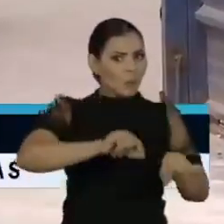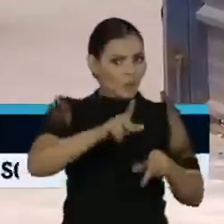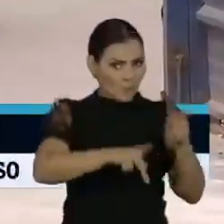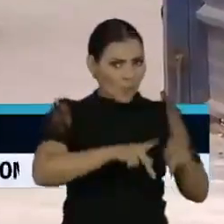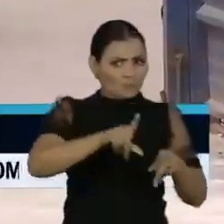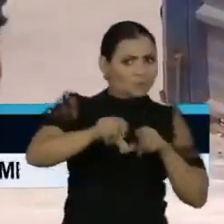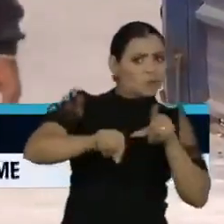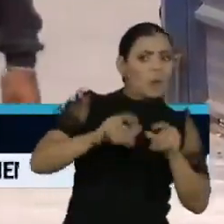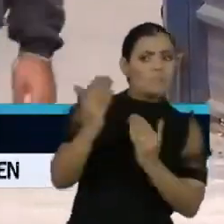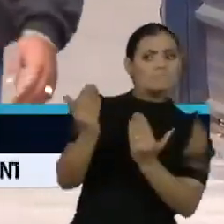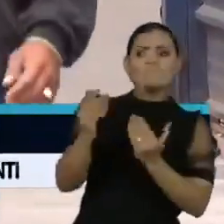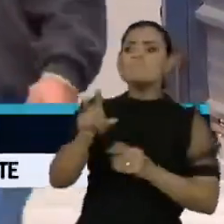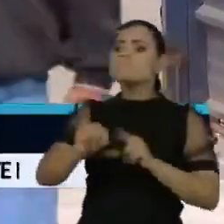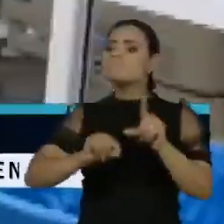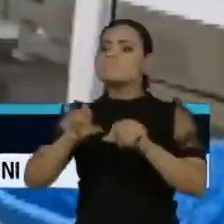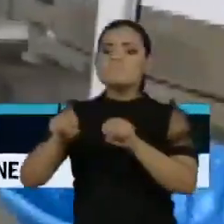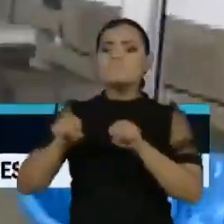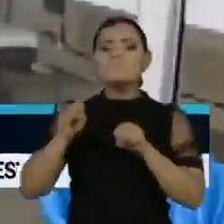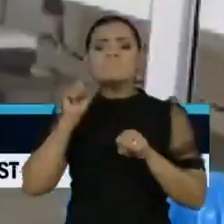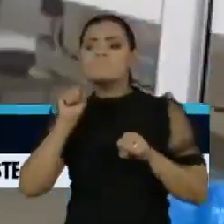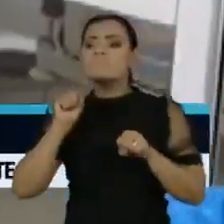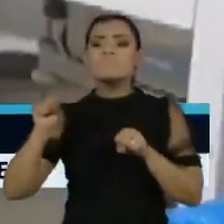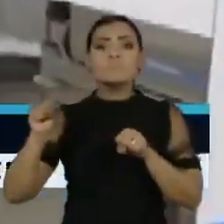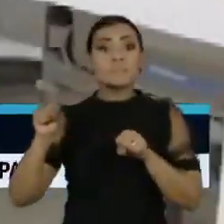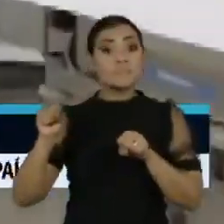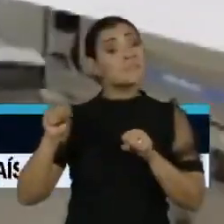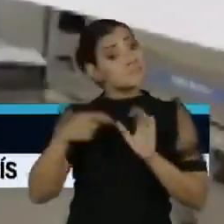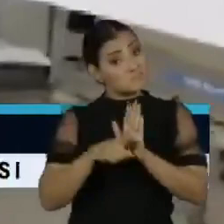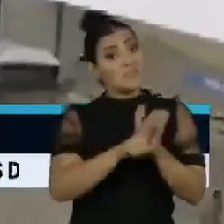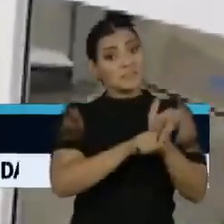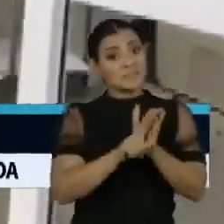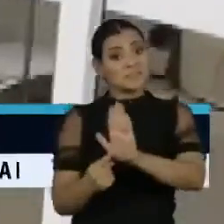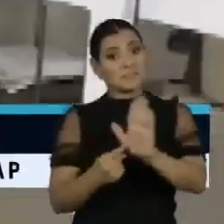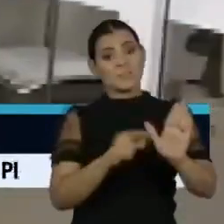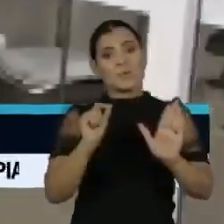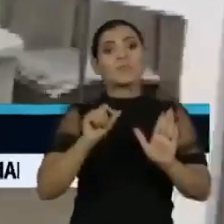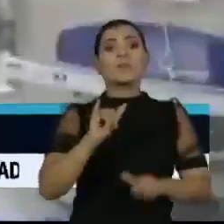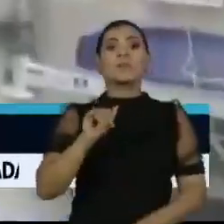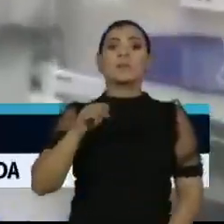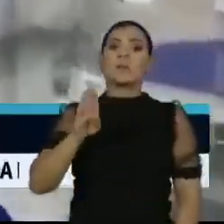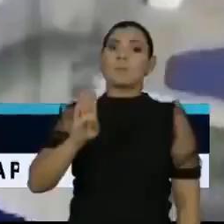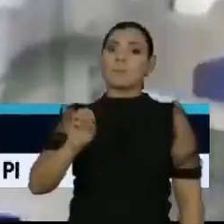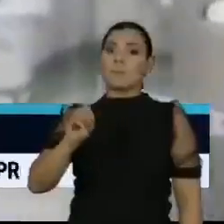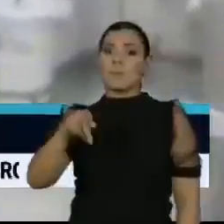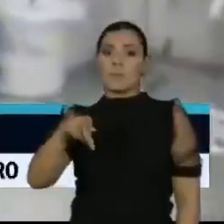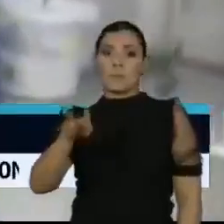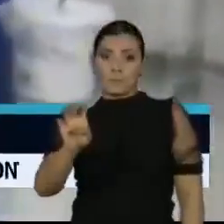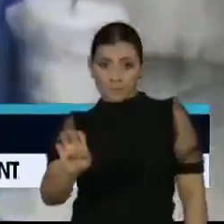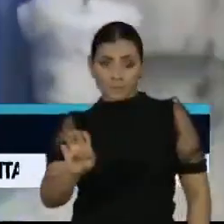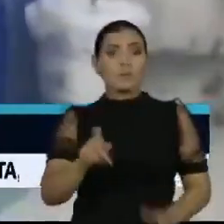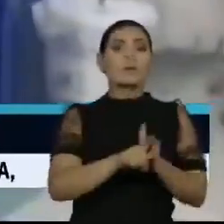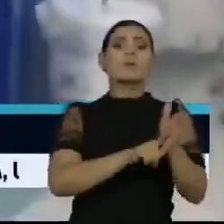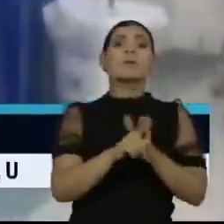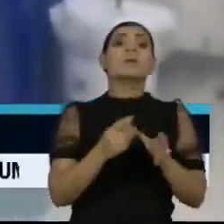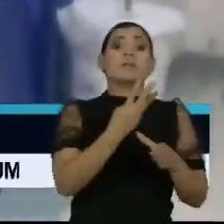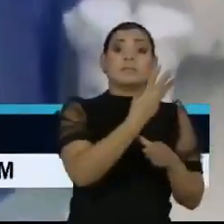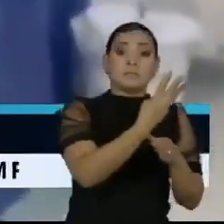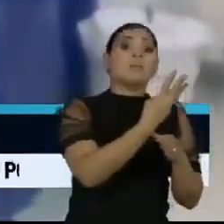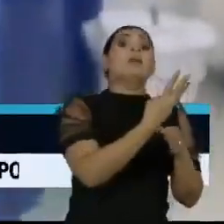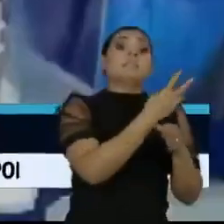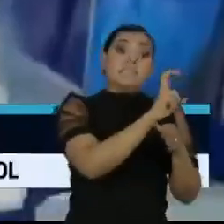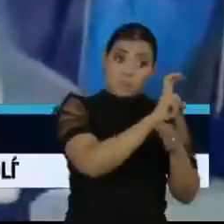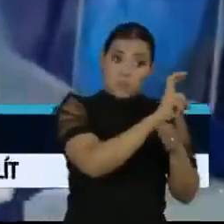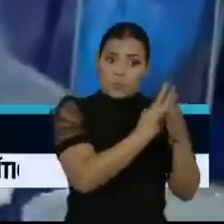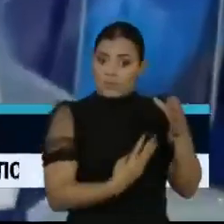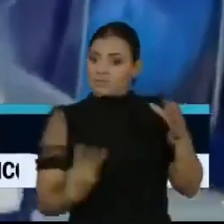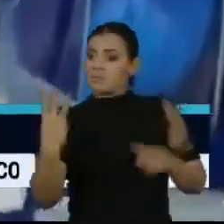eleitor nessas eleições municipais. É o que apontam pesquisas como a do Ibope, que mostra que três em cada cinco